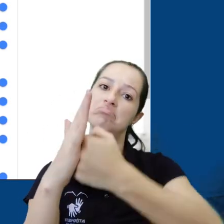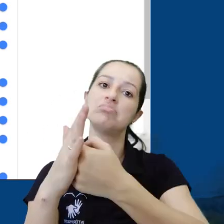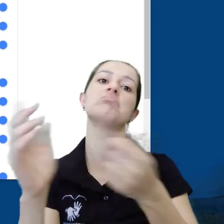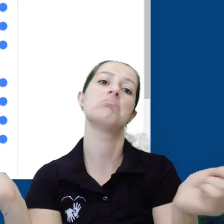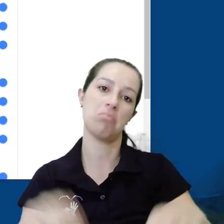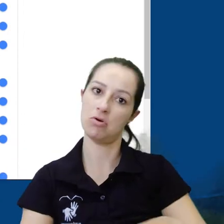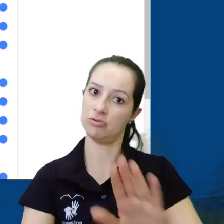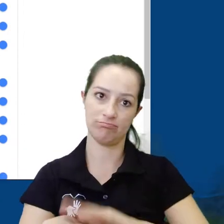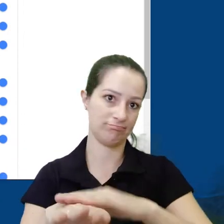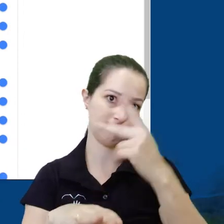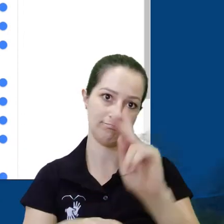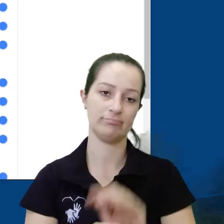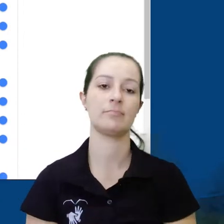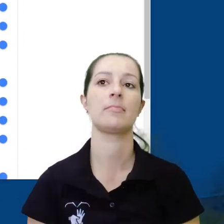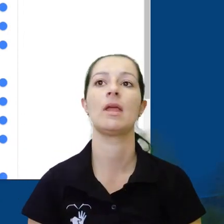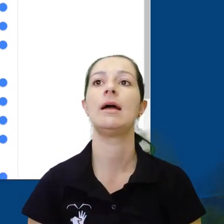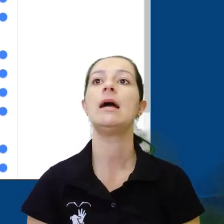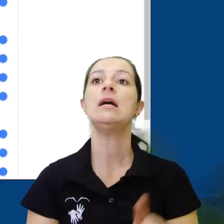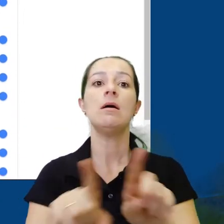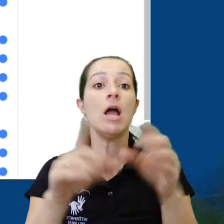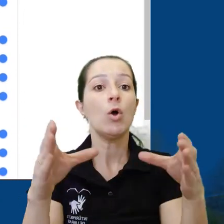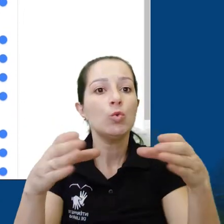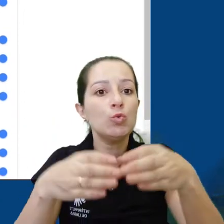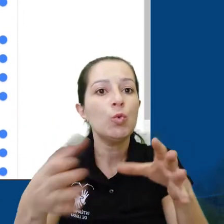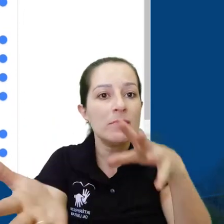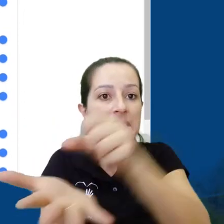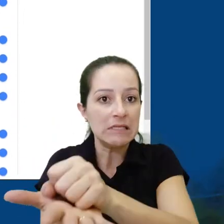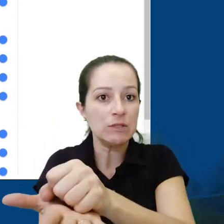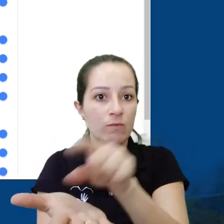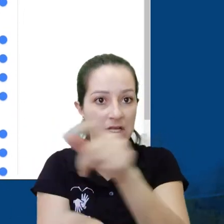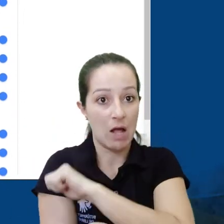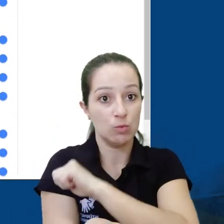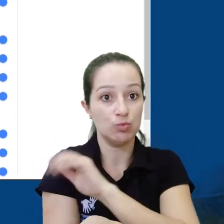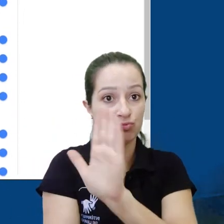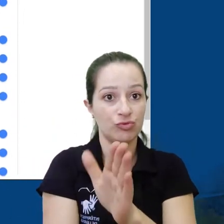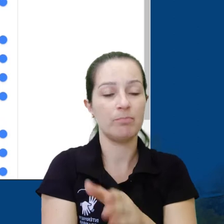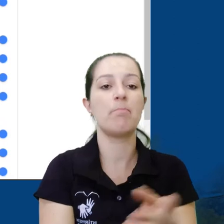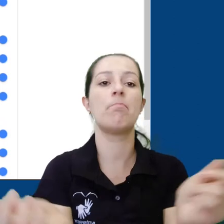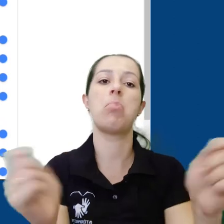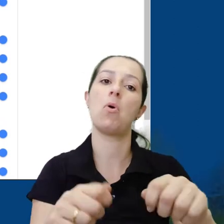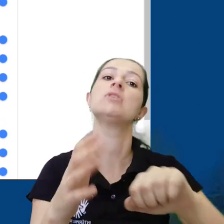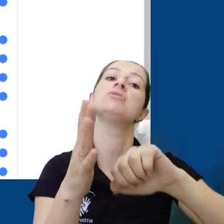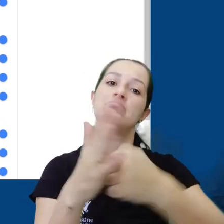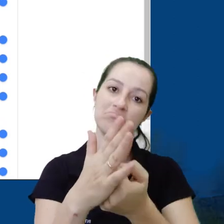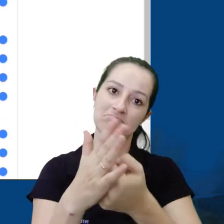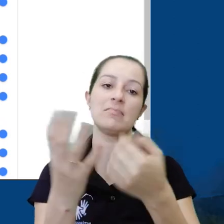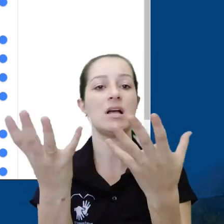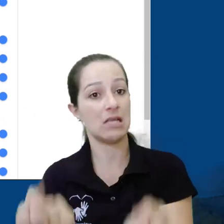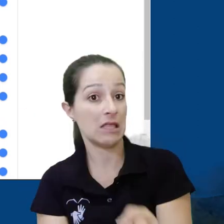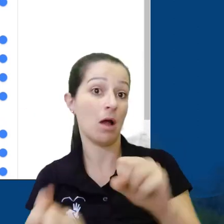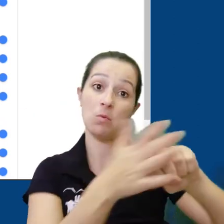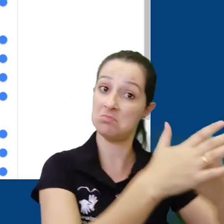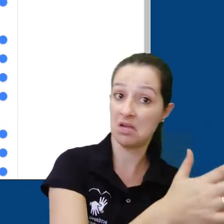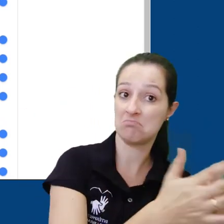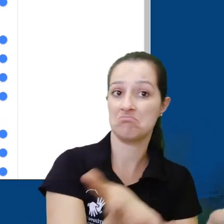e comentários privados em trabalhos. Na sessão de turmas que você está inscrito, ou seja, que você é aluno, você pode ativar ou desativar